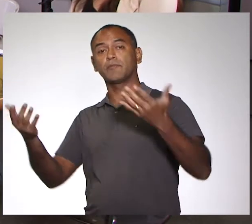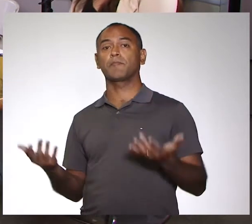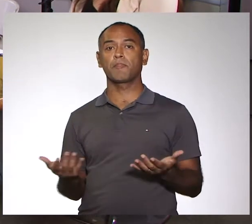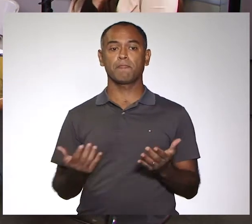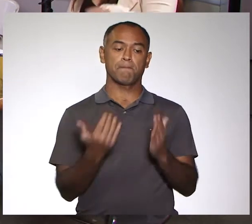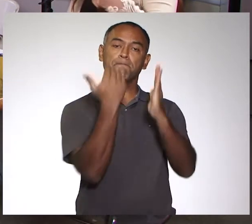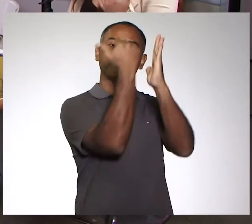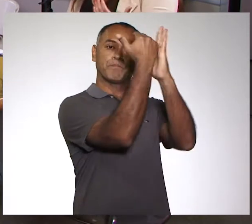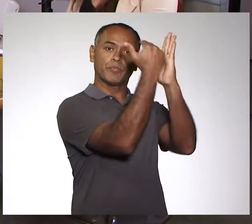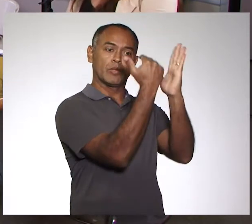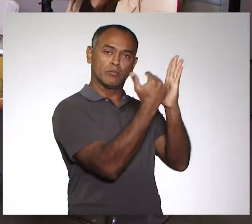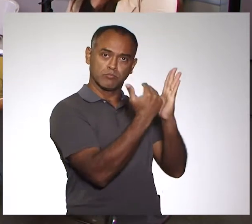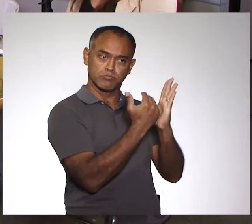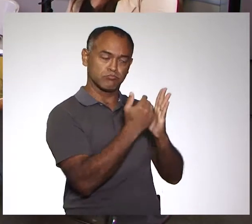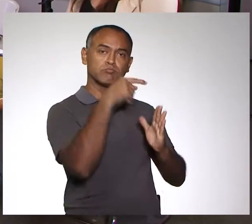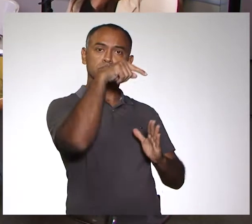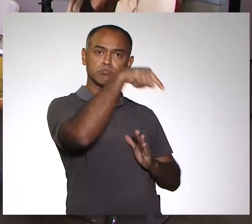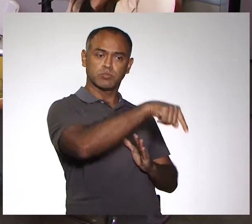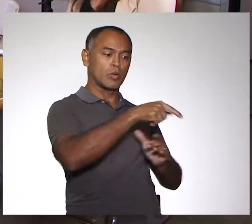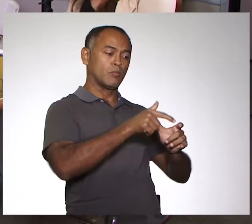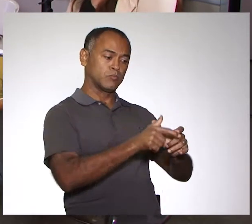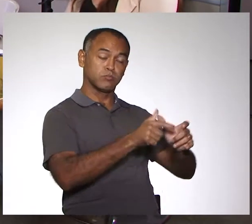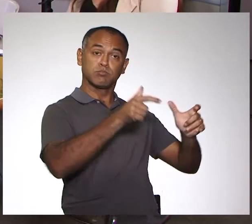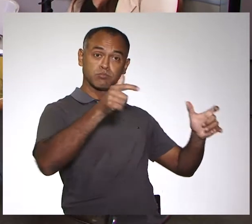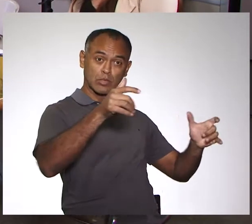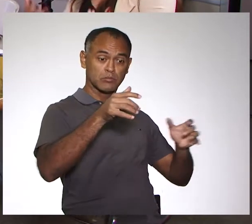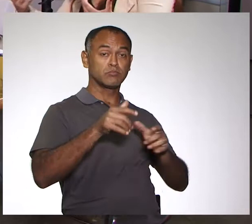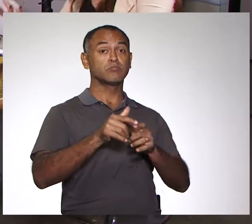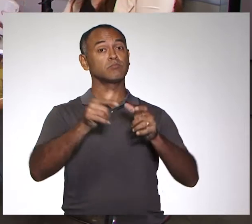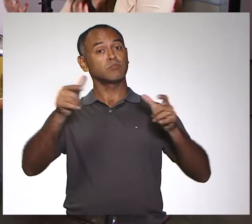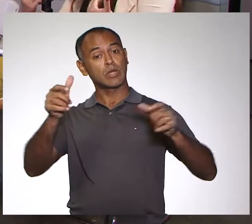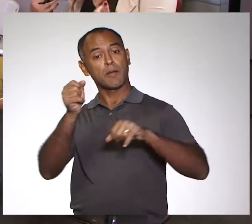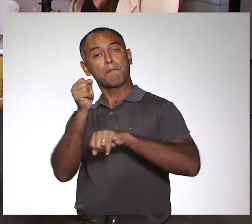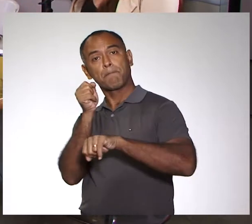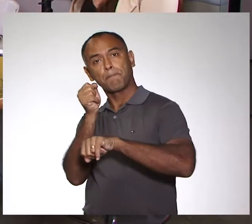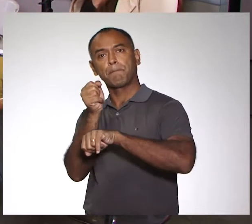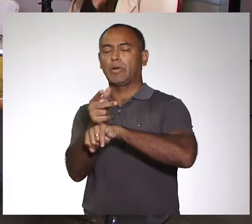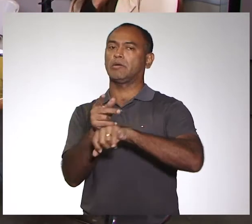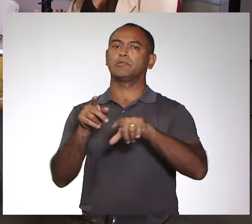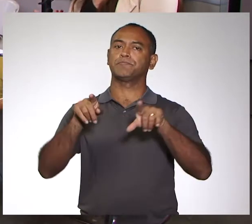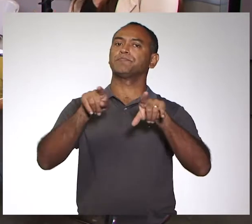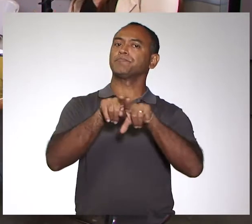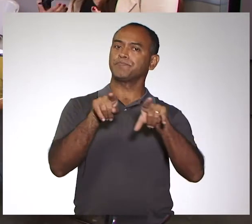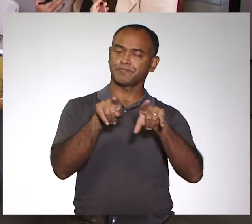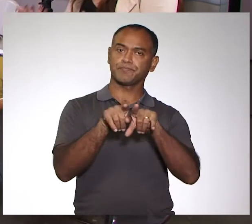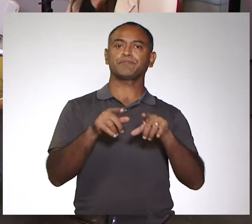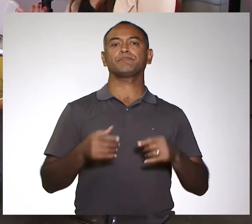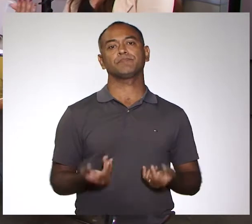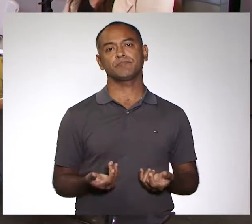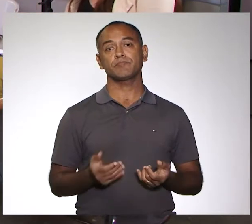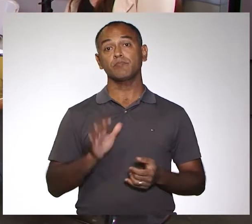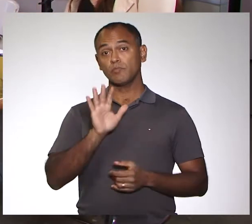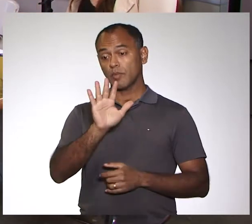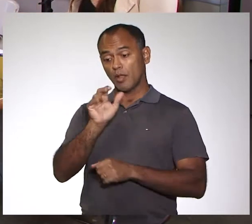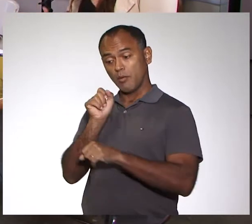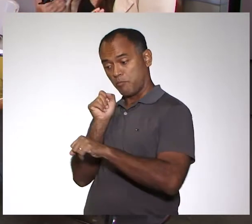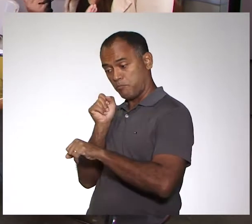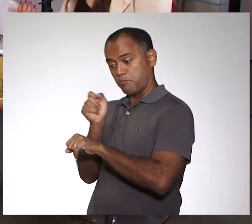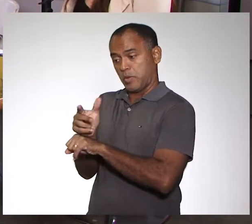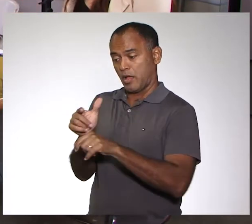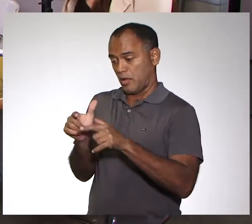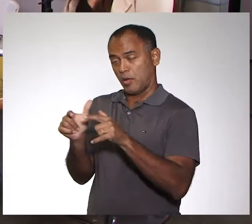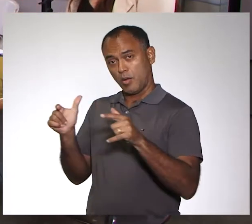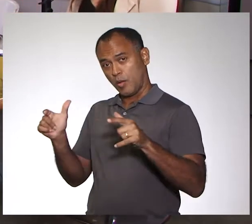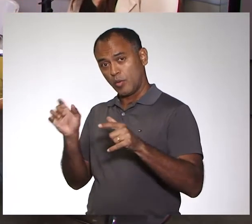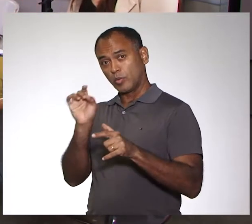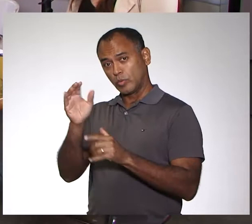concentração dos programas que já existem e, assim, aumentar o número de vagas. Porque o número de vagas não depende